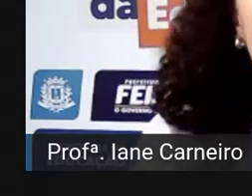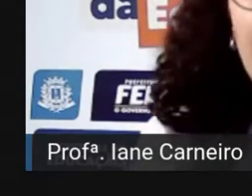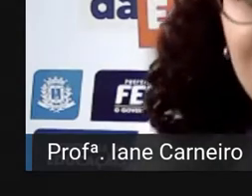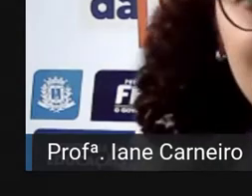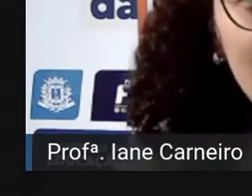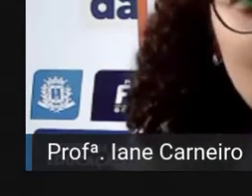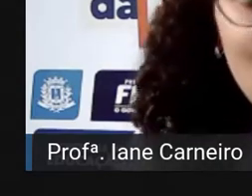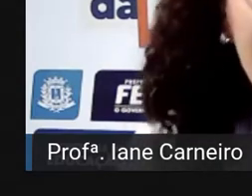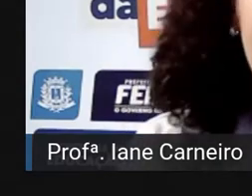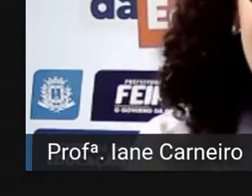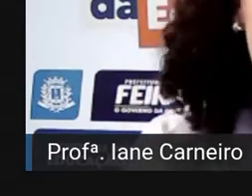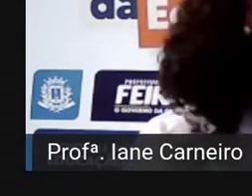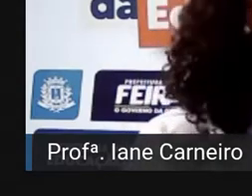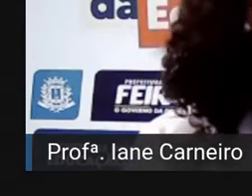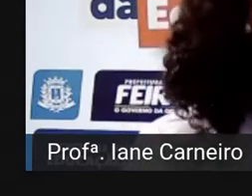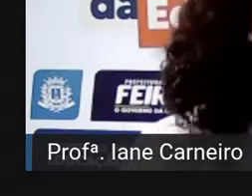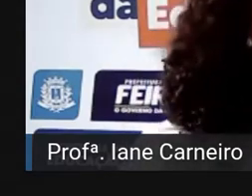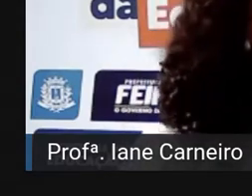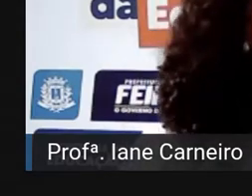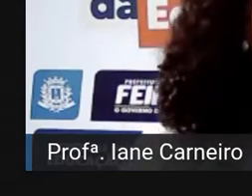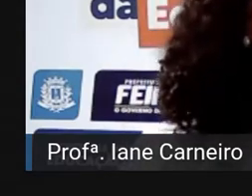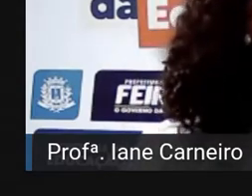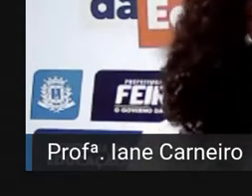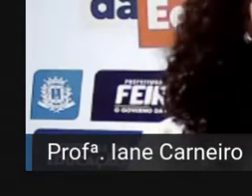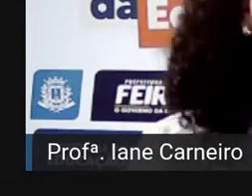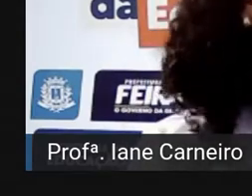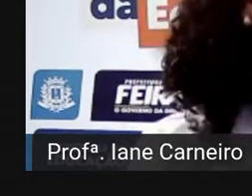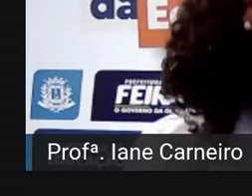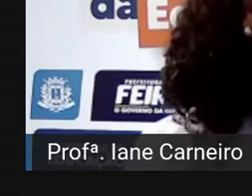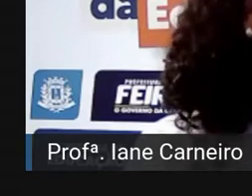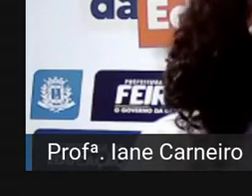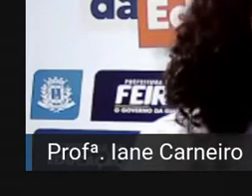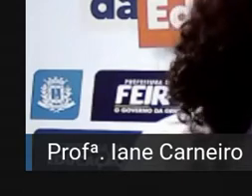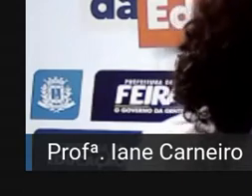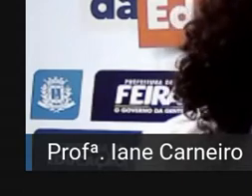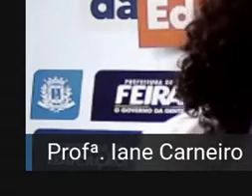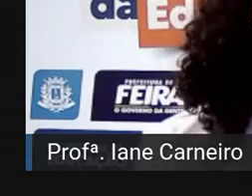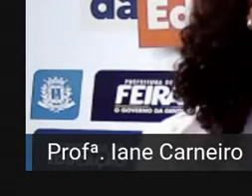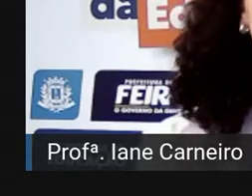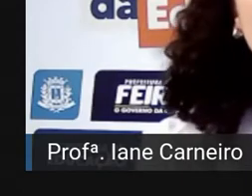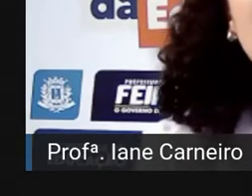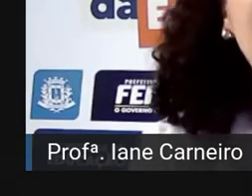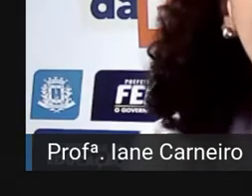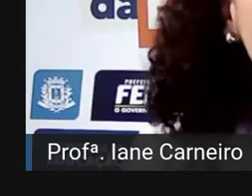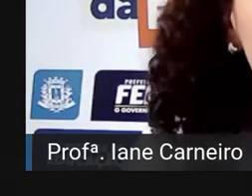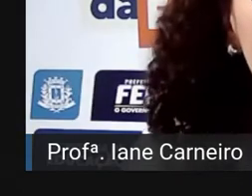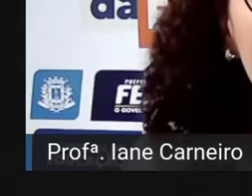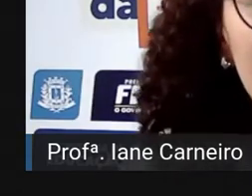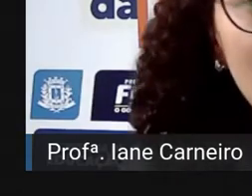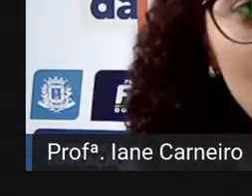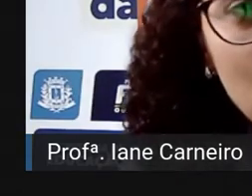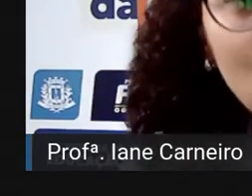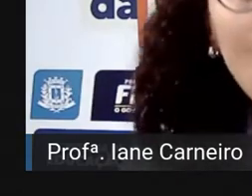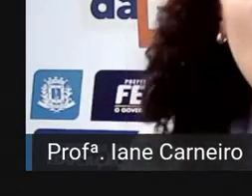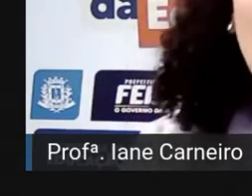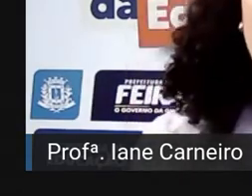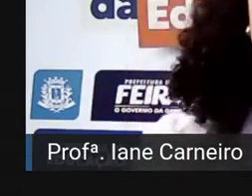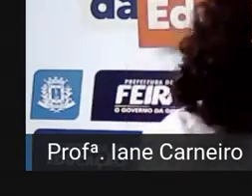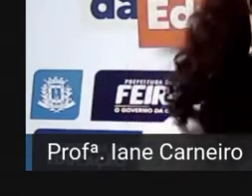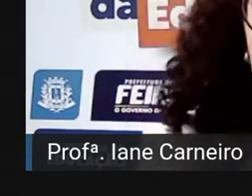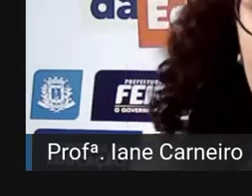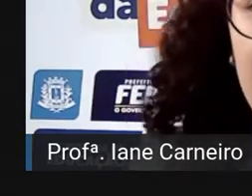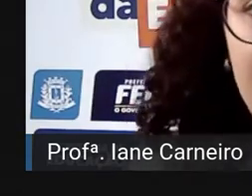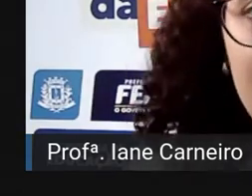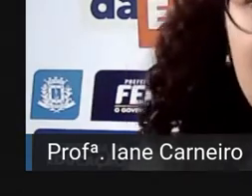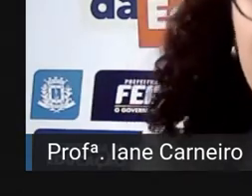mais feliz do mundo ainda não existiu? Que só vai existir realmente o dia mais feliz do mundo quando